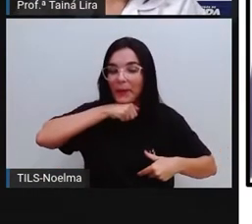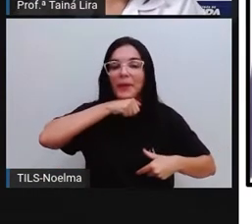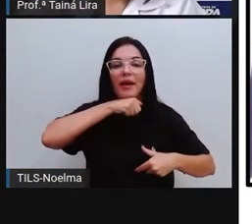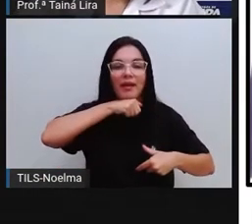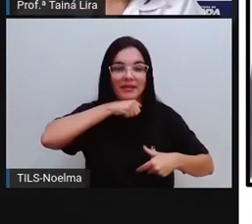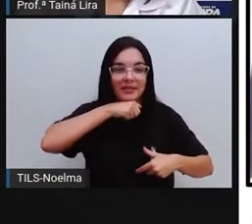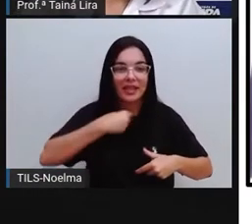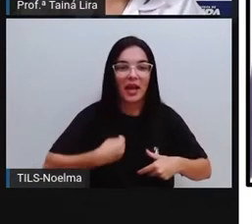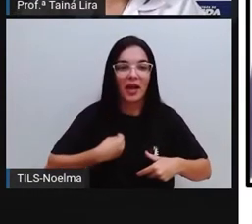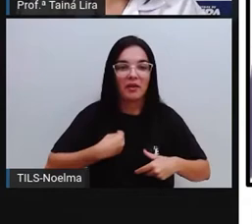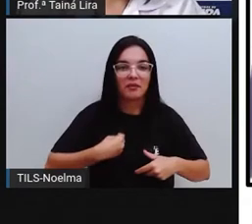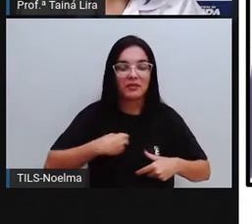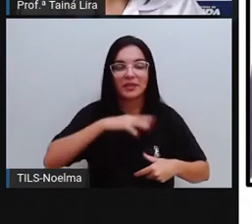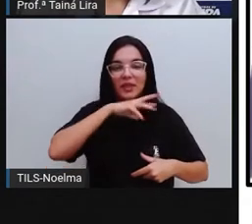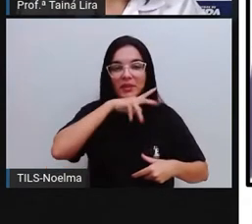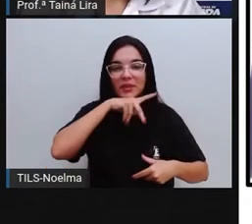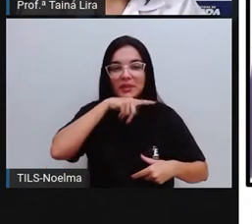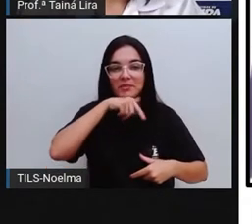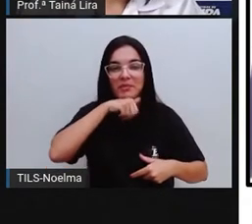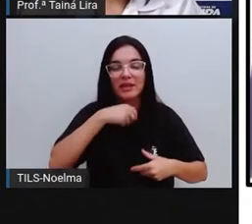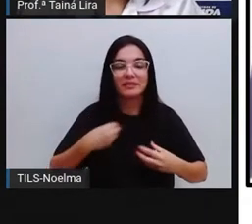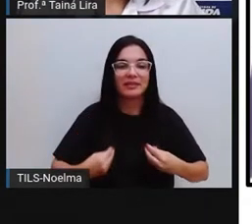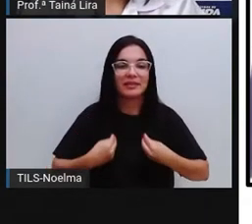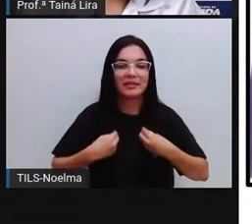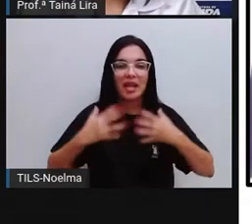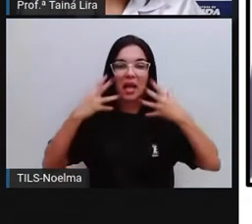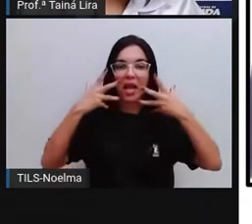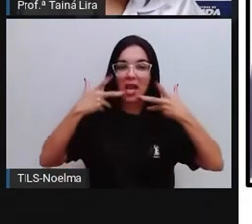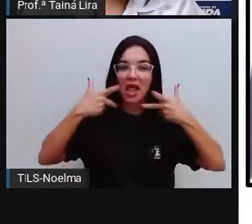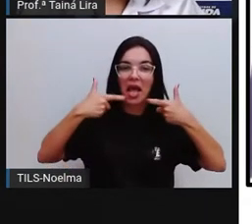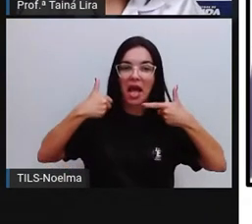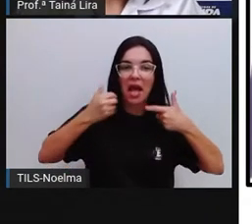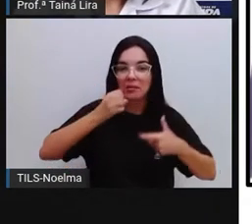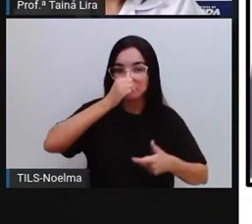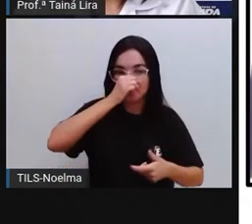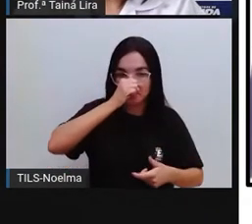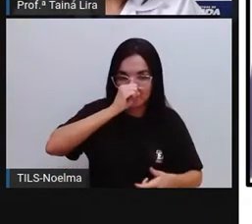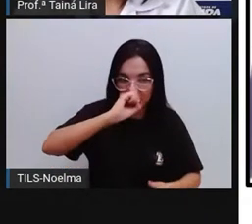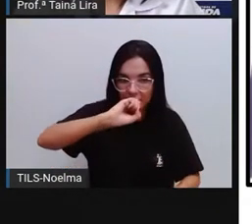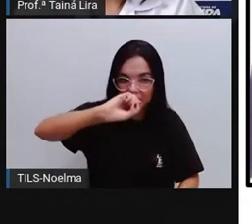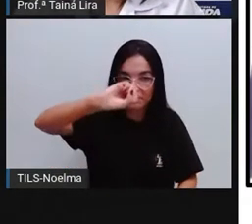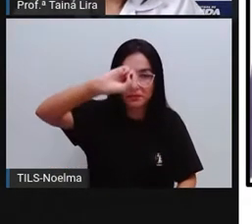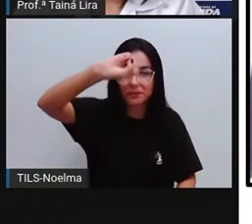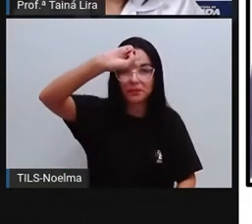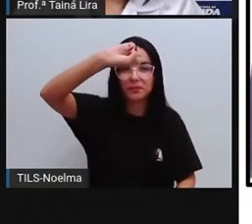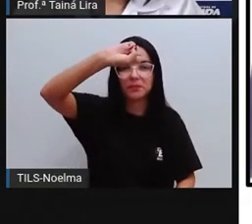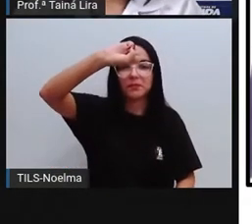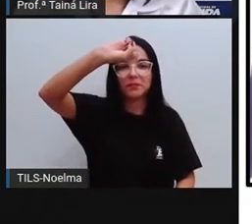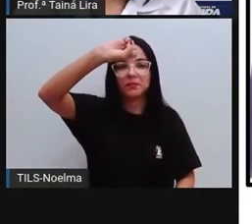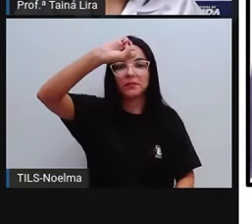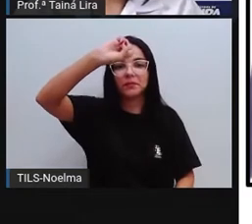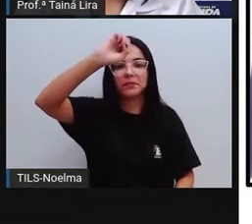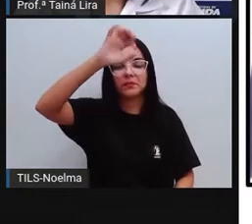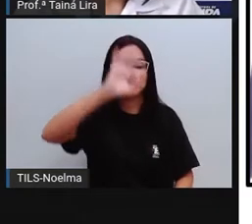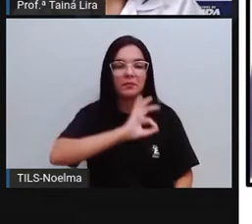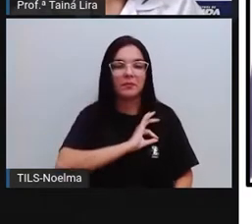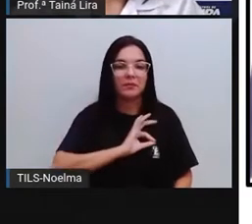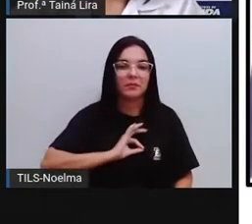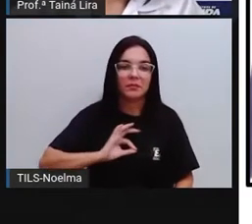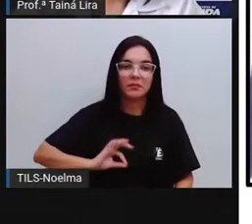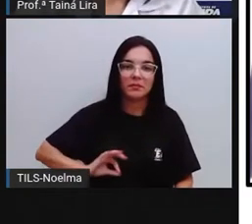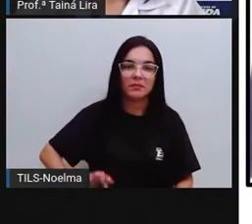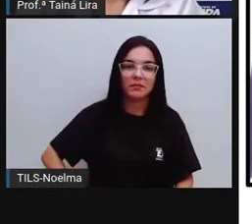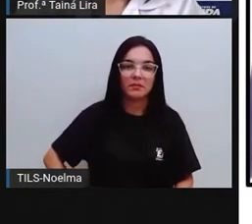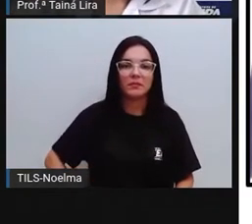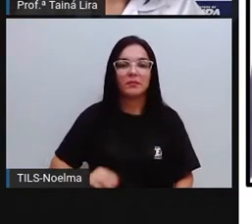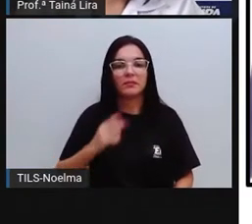como é aí a vida na savana. Então, olha lá os animais na savana. Já o panô anterior mostrando aí, né? Uma